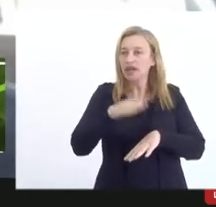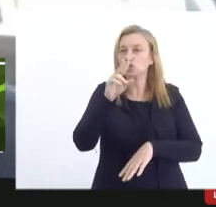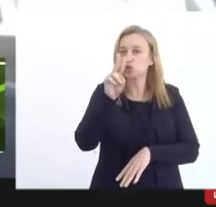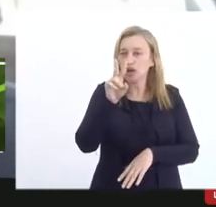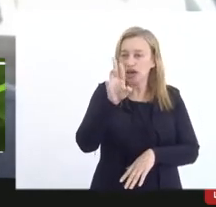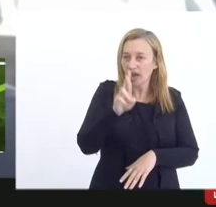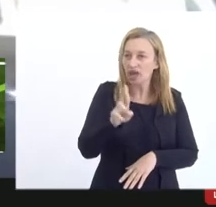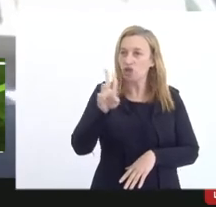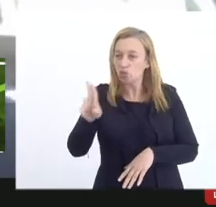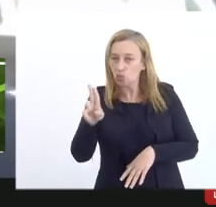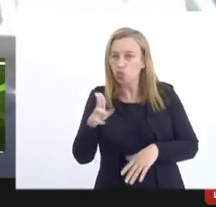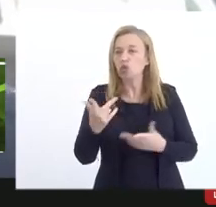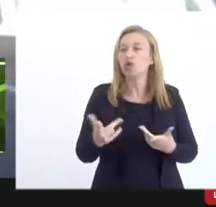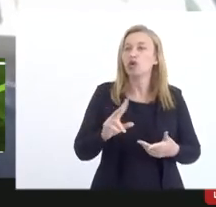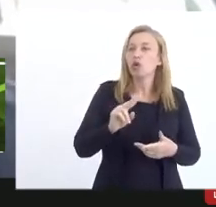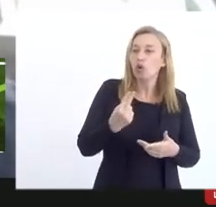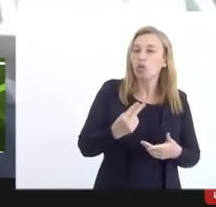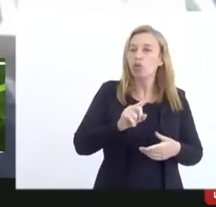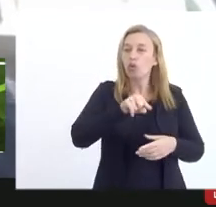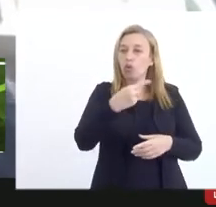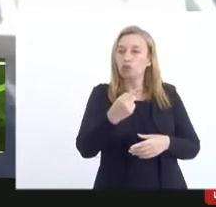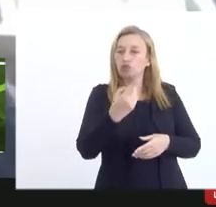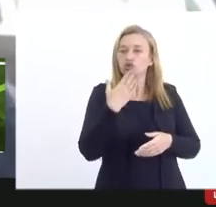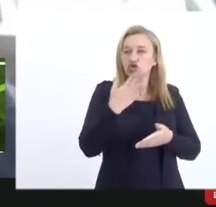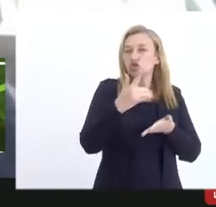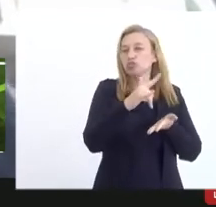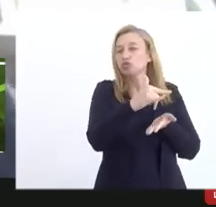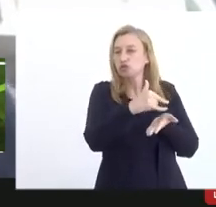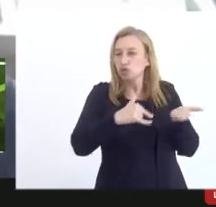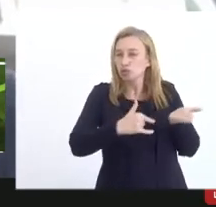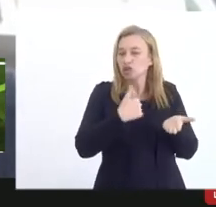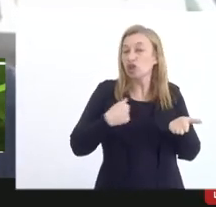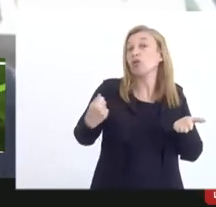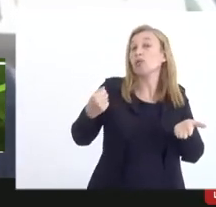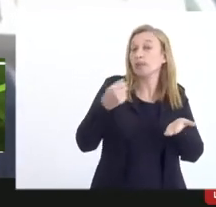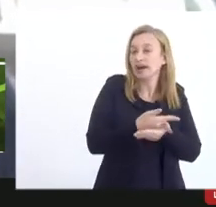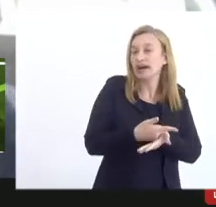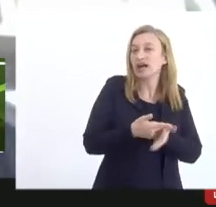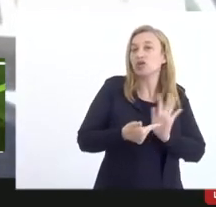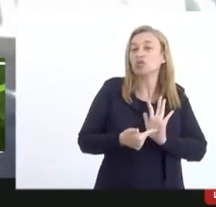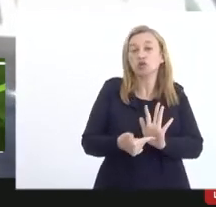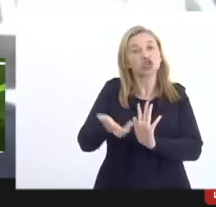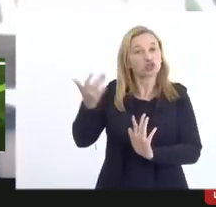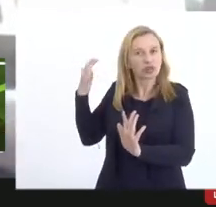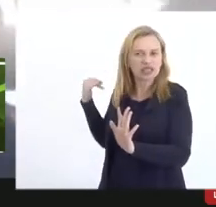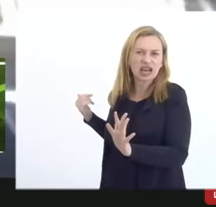um DANF para eu pagar em algum momento do projeto que eu apresentei lá atrás